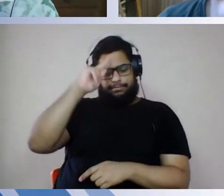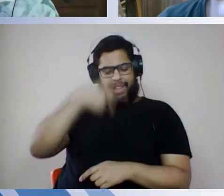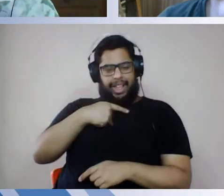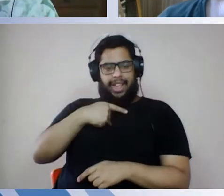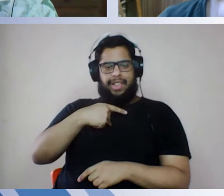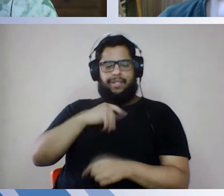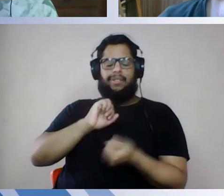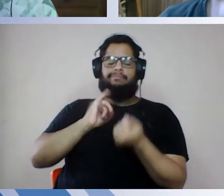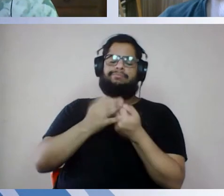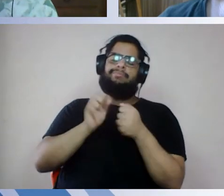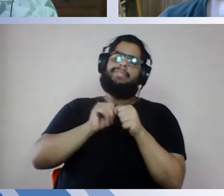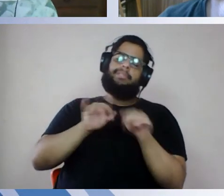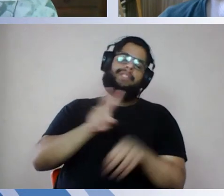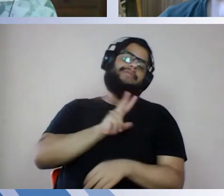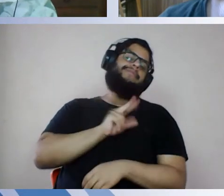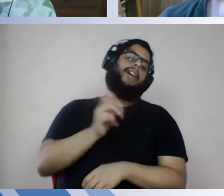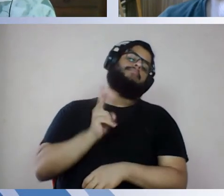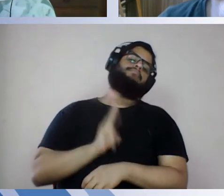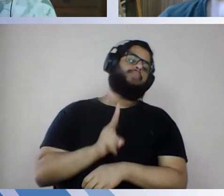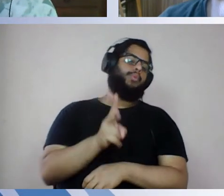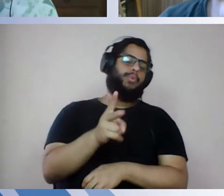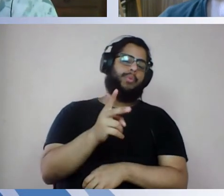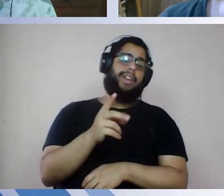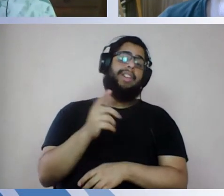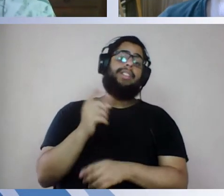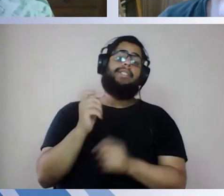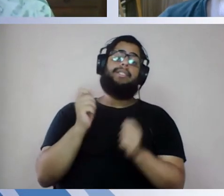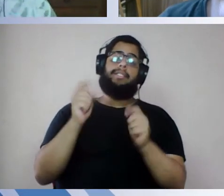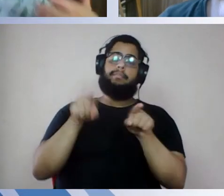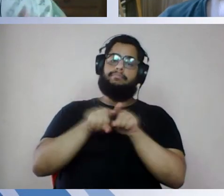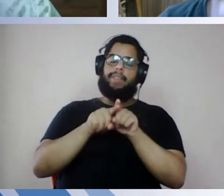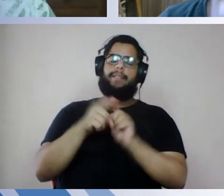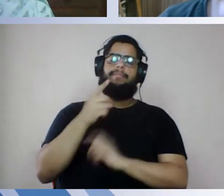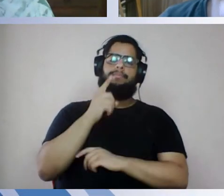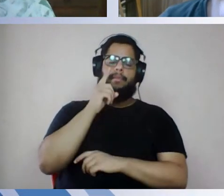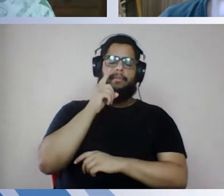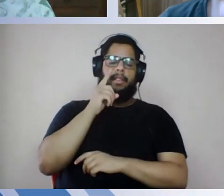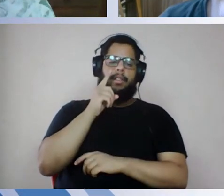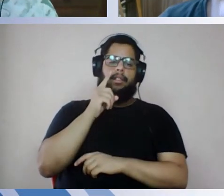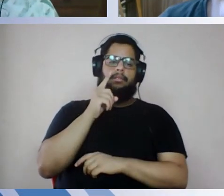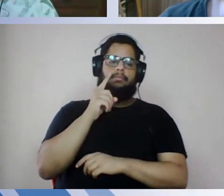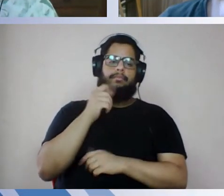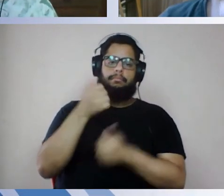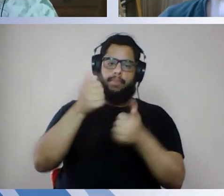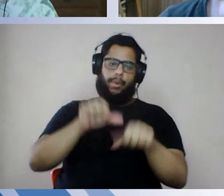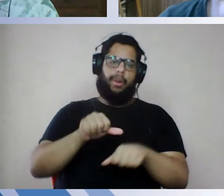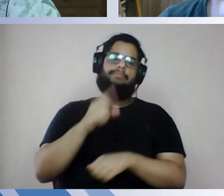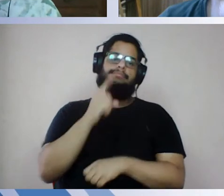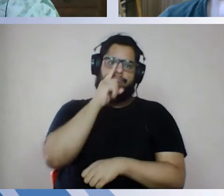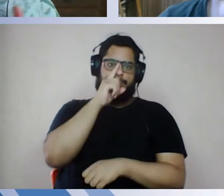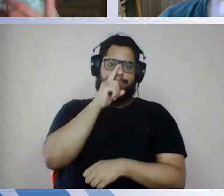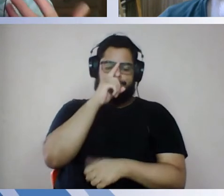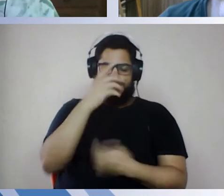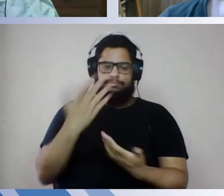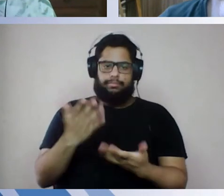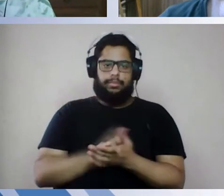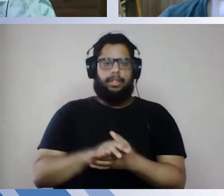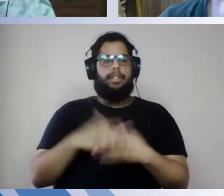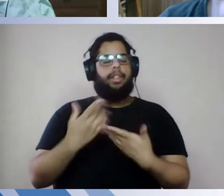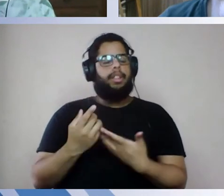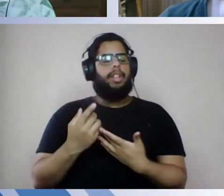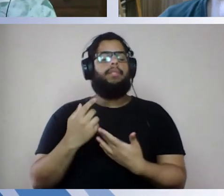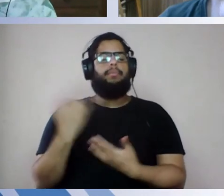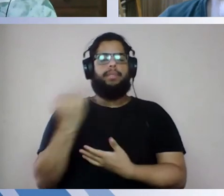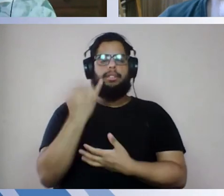pandemia vai ficar muito pior do que ela já está, né, então nós precisamos ter um pensamento diferente nesse sentido, e aí nós temos que ter